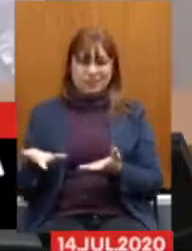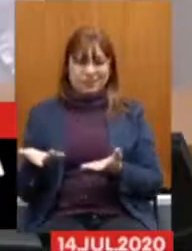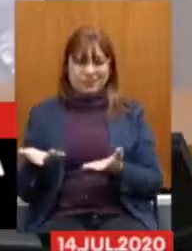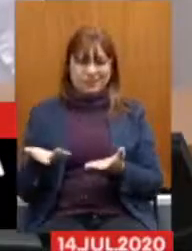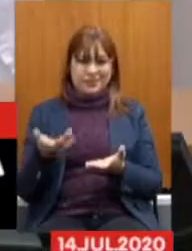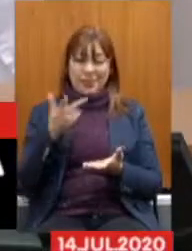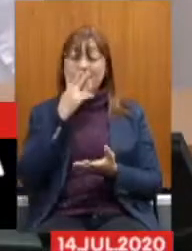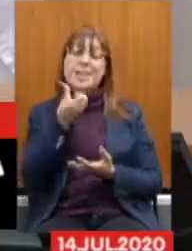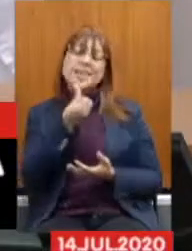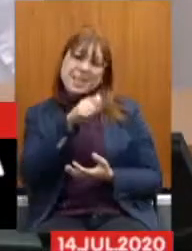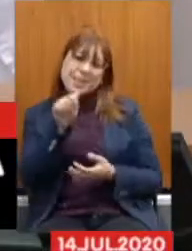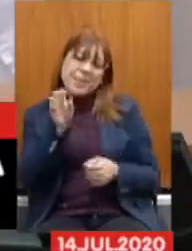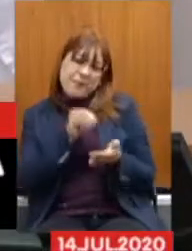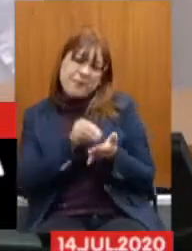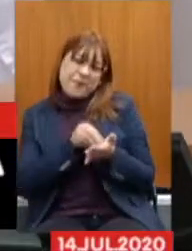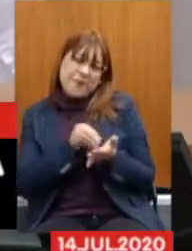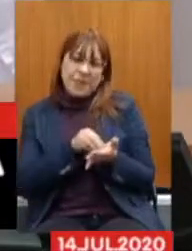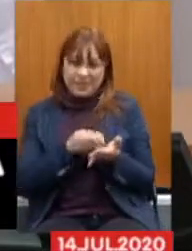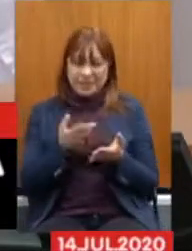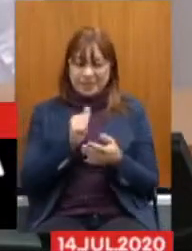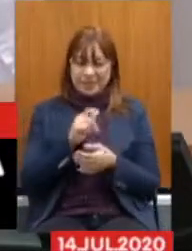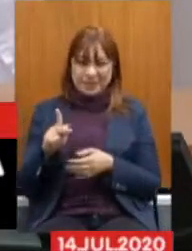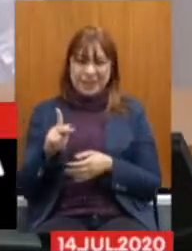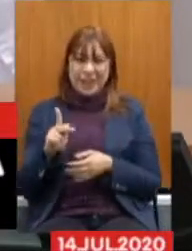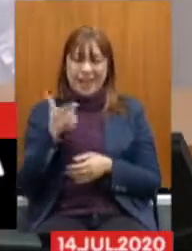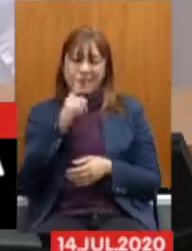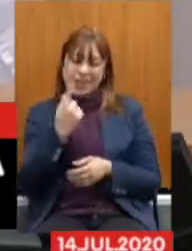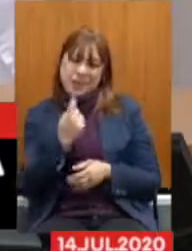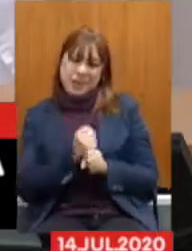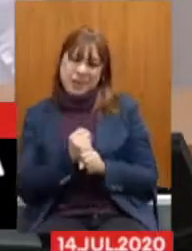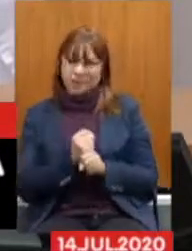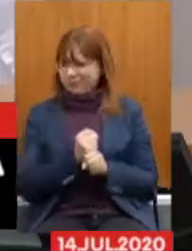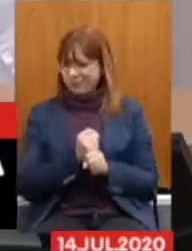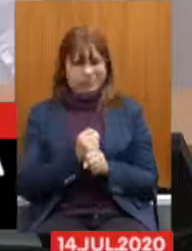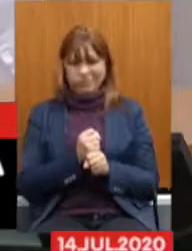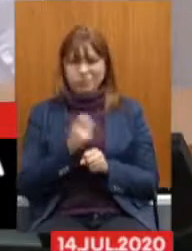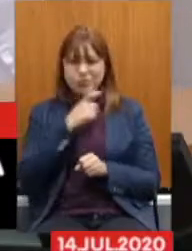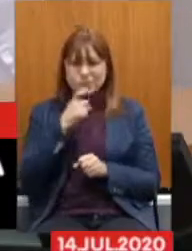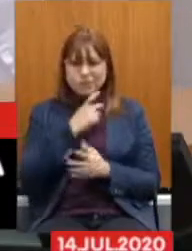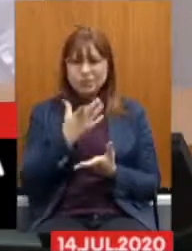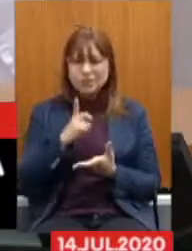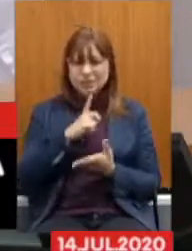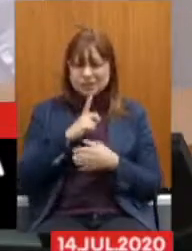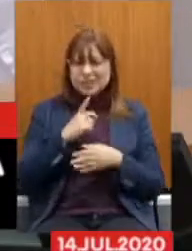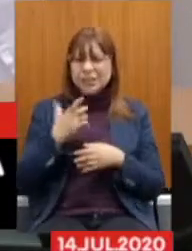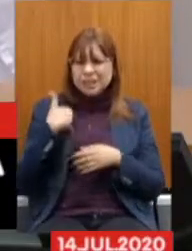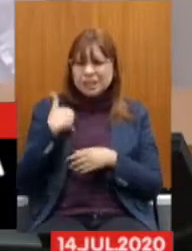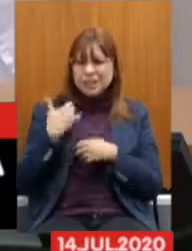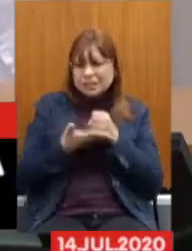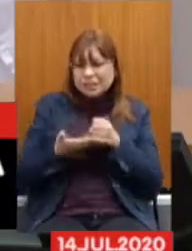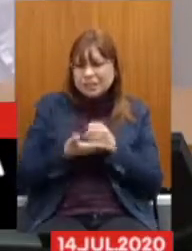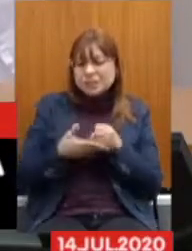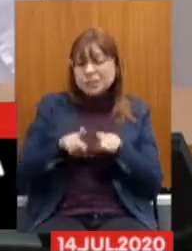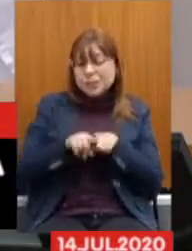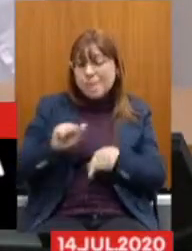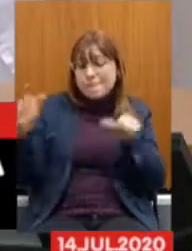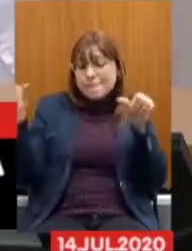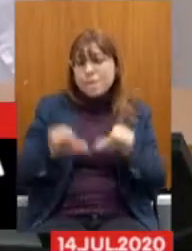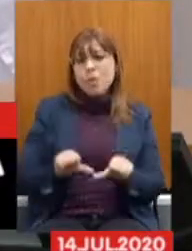meses para aposentar Vai ficar um ano E é mentira Porque tem a idade mínima E piorando o cálculo De contribuição